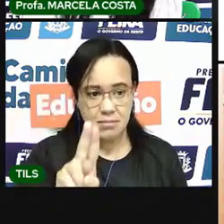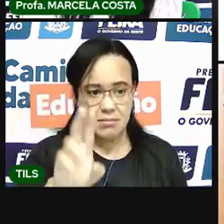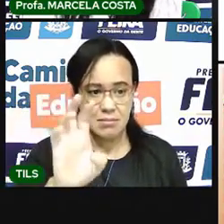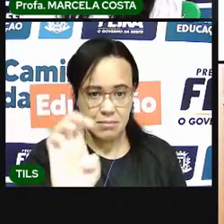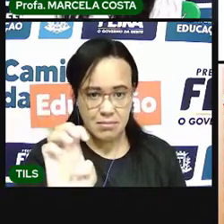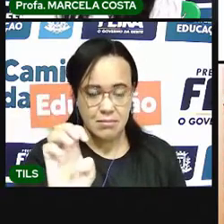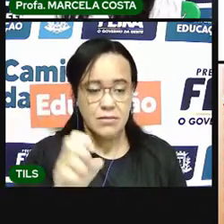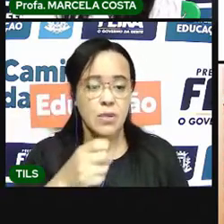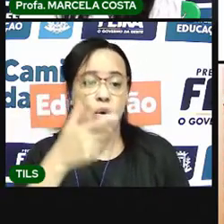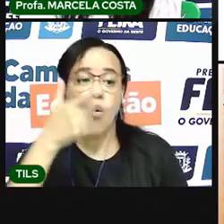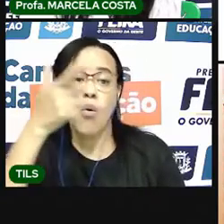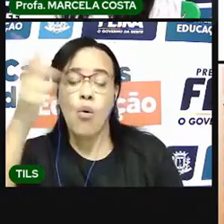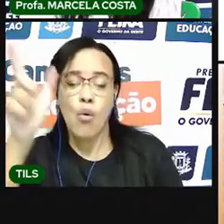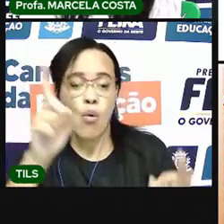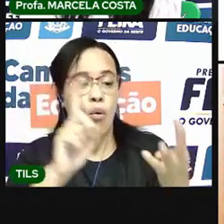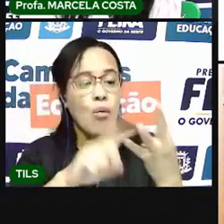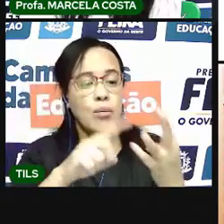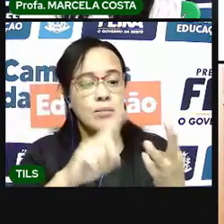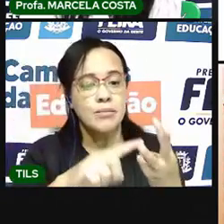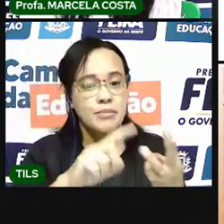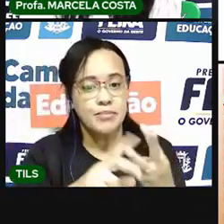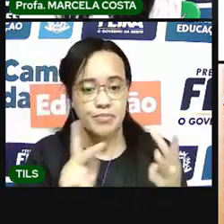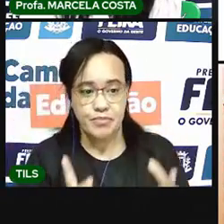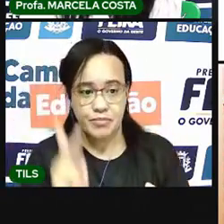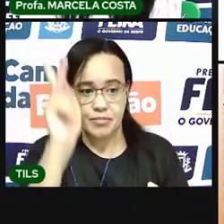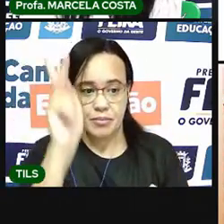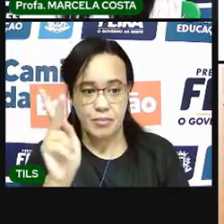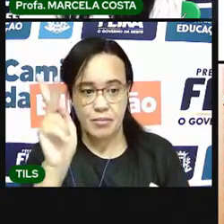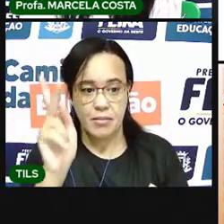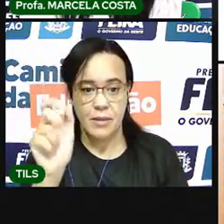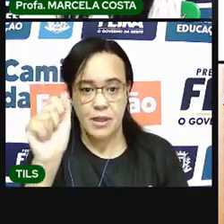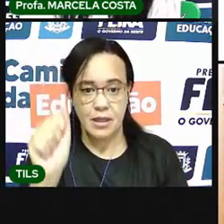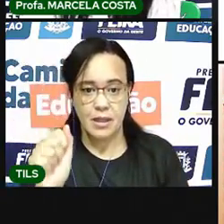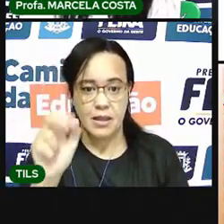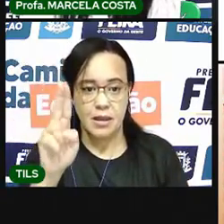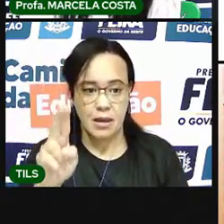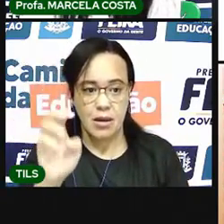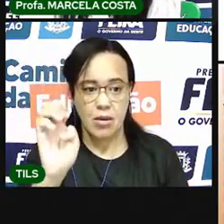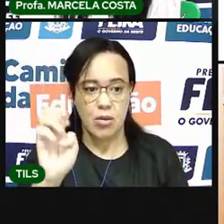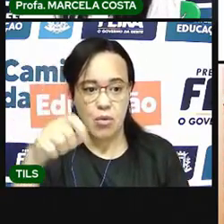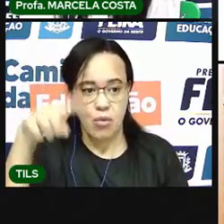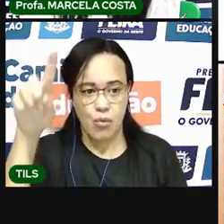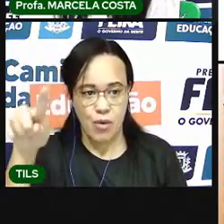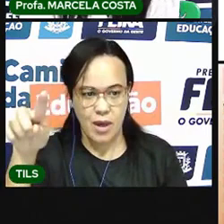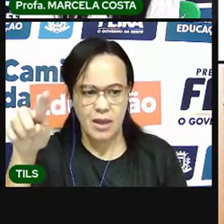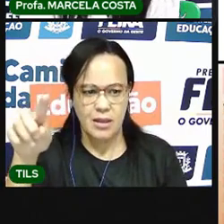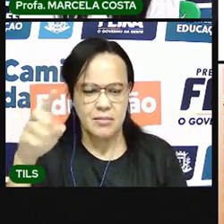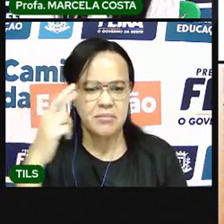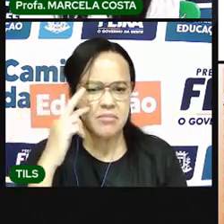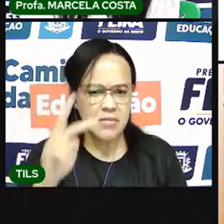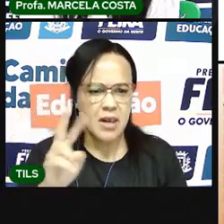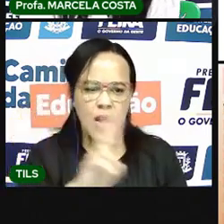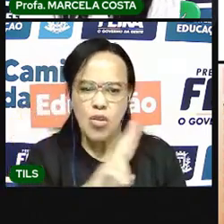Olha o outro nome. Cá-U-E. Cá-U-E.